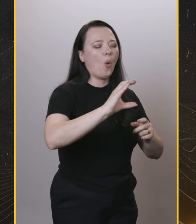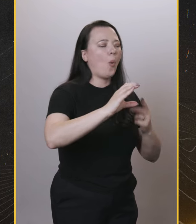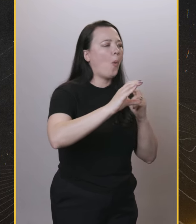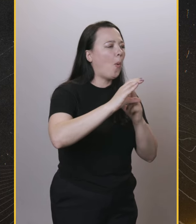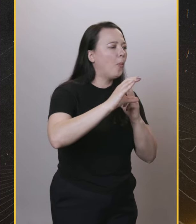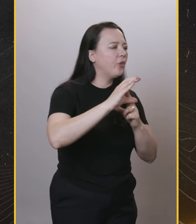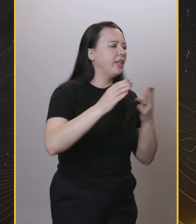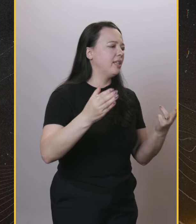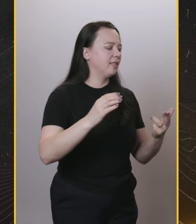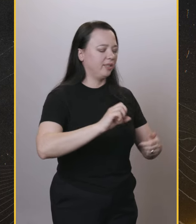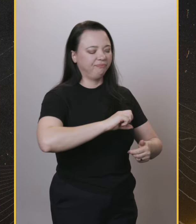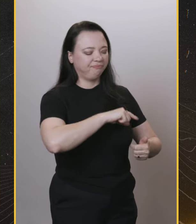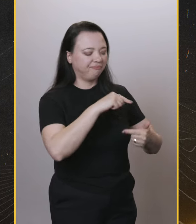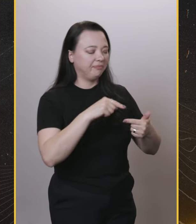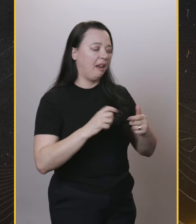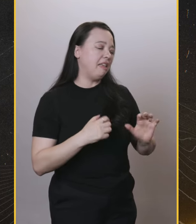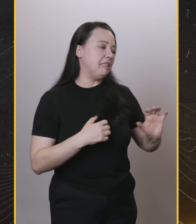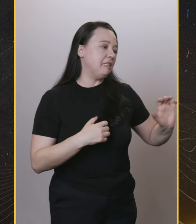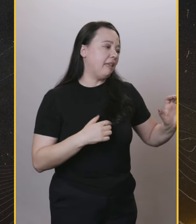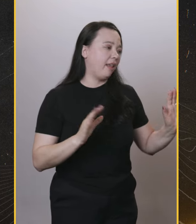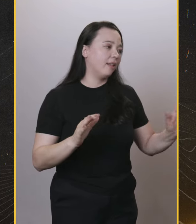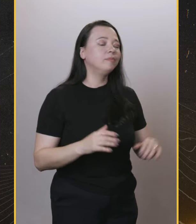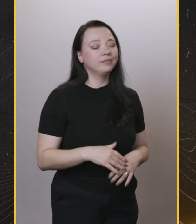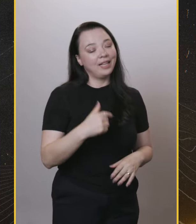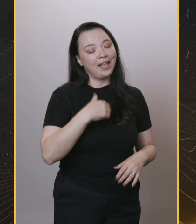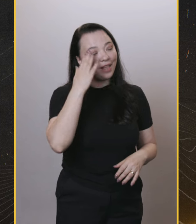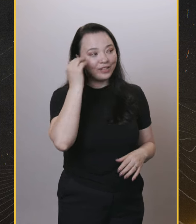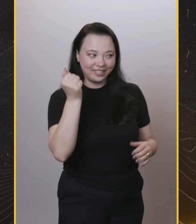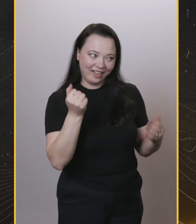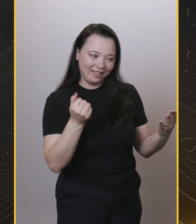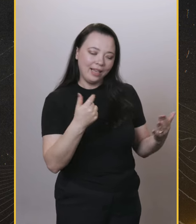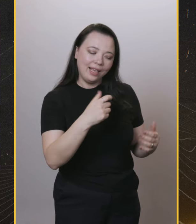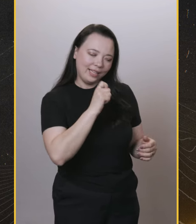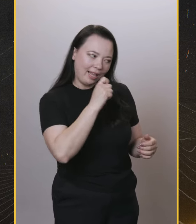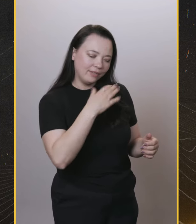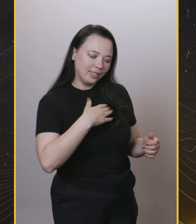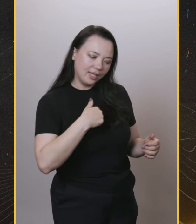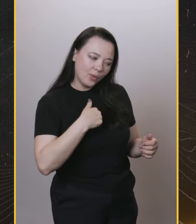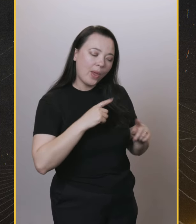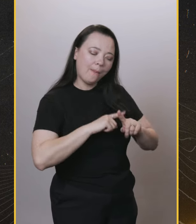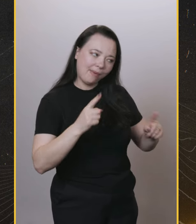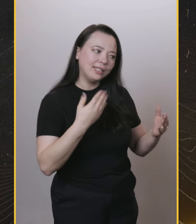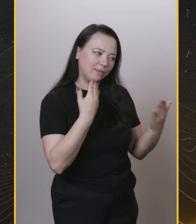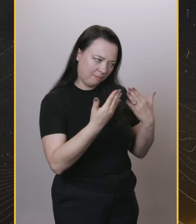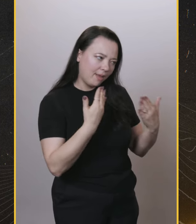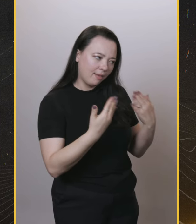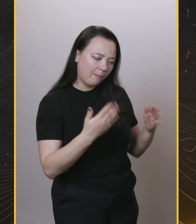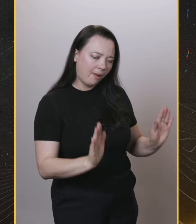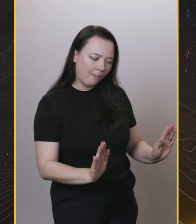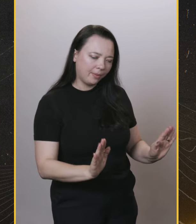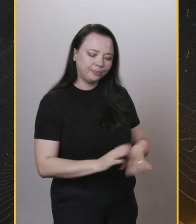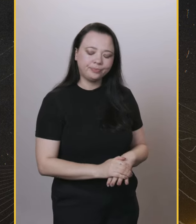E ele fala que tu é de esquerda, inclusive. Então, aí pronto, tudo chegou. Ele já falou que eu sou comunista, que eu sou de esquerda. Cara, eu sou de esquerda.